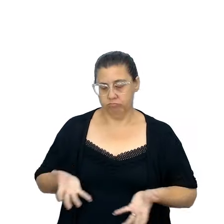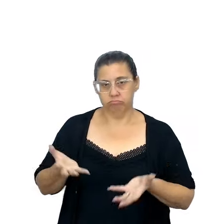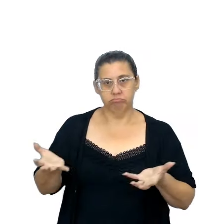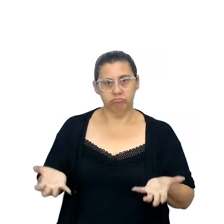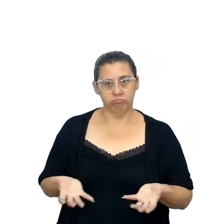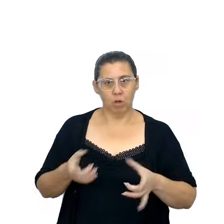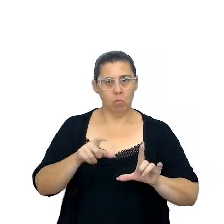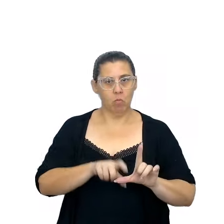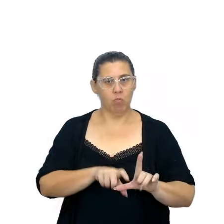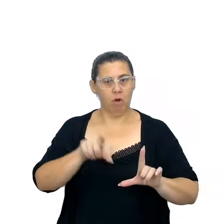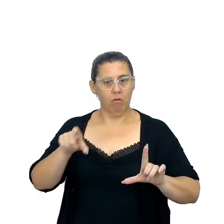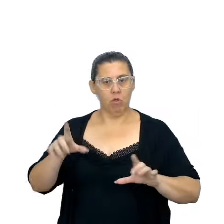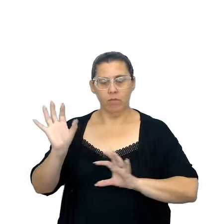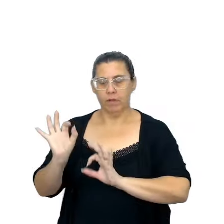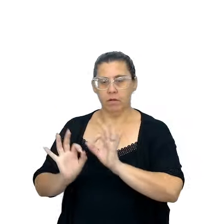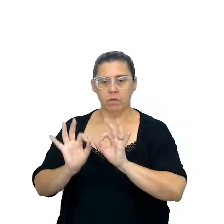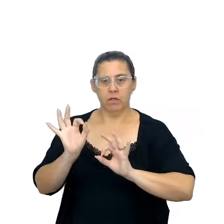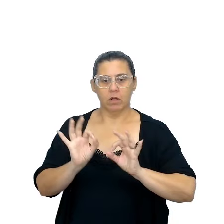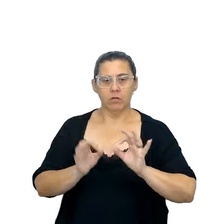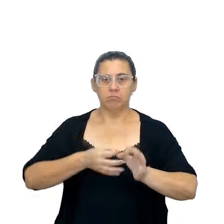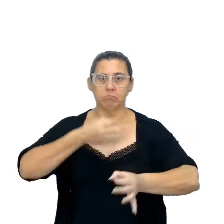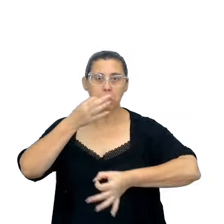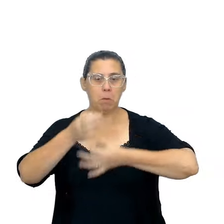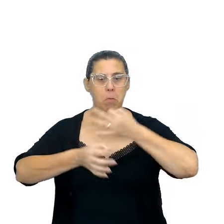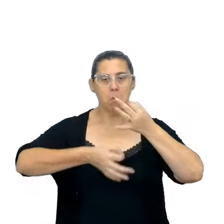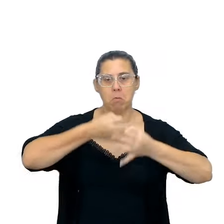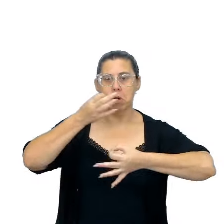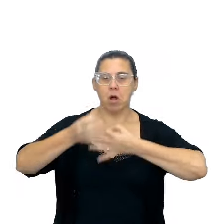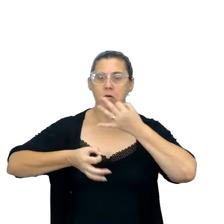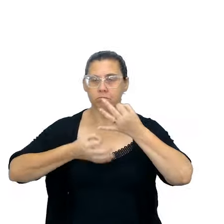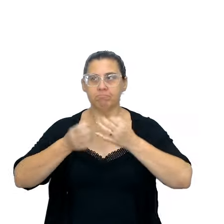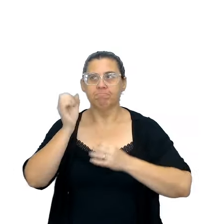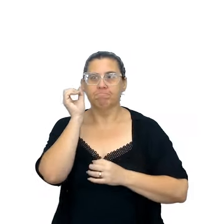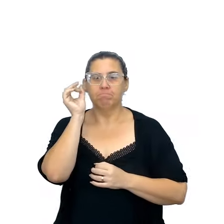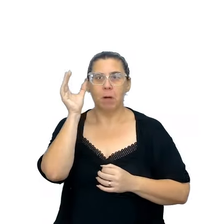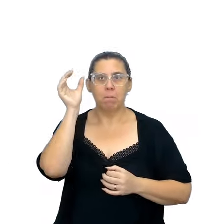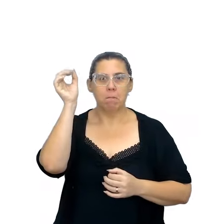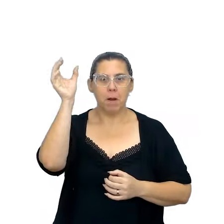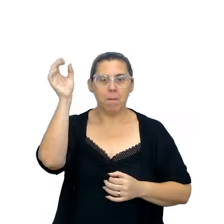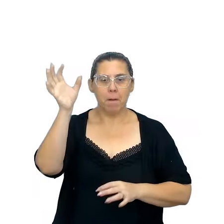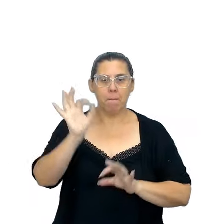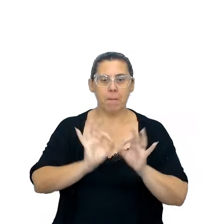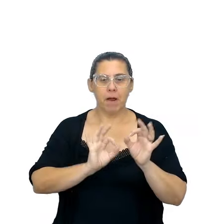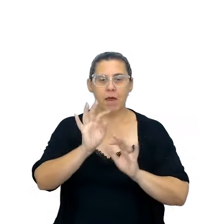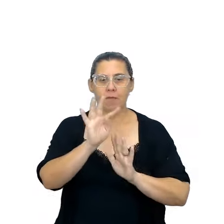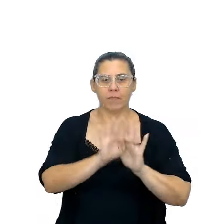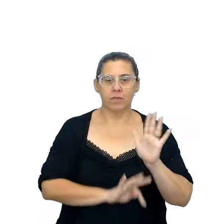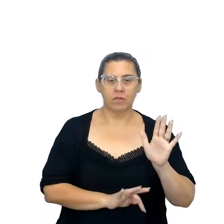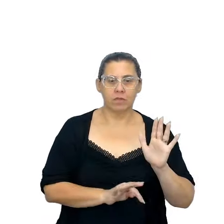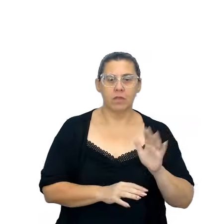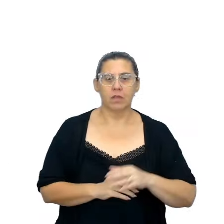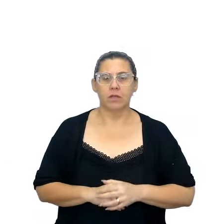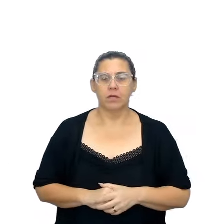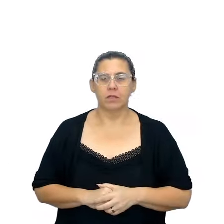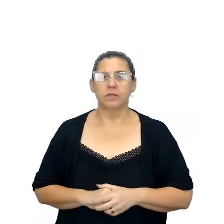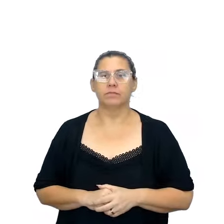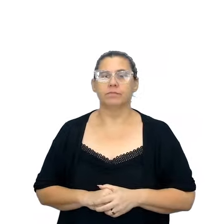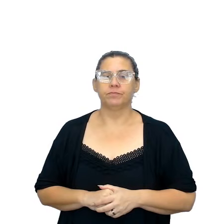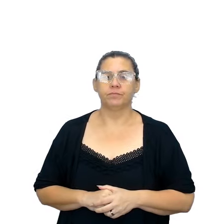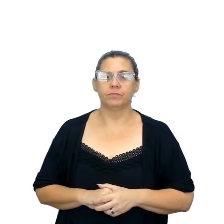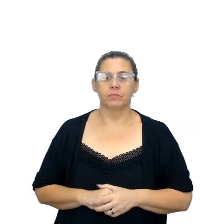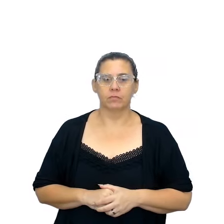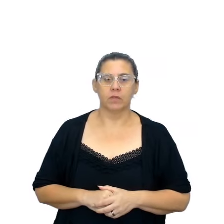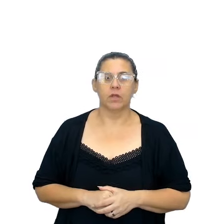a autonomia, criticidade e a criatividade em produções textuais a serem realizadas pelos estudantes,